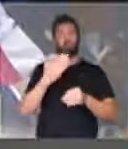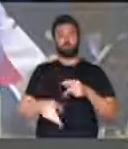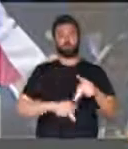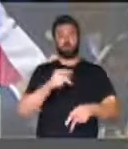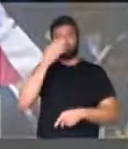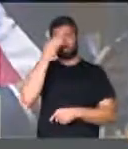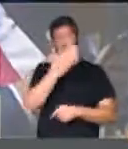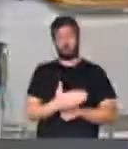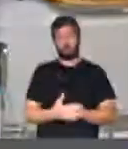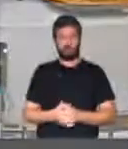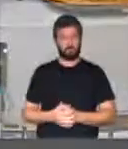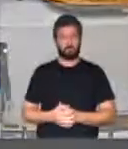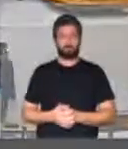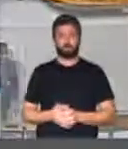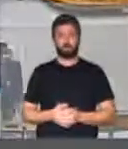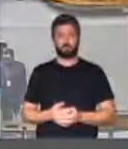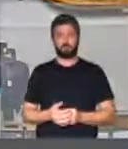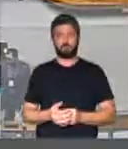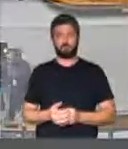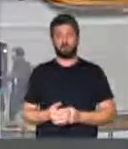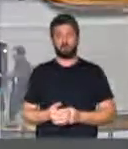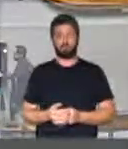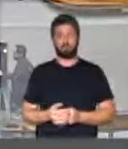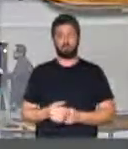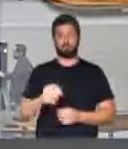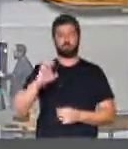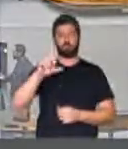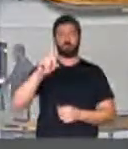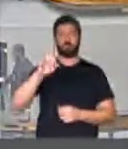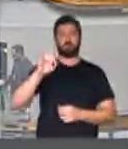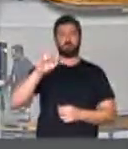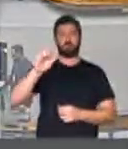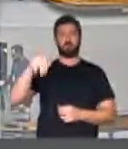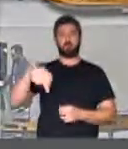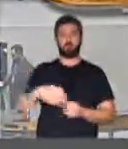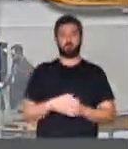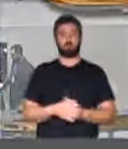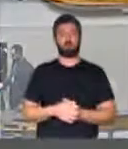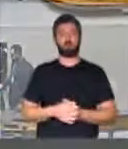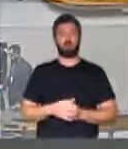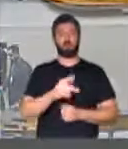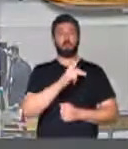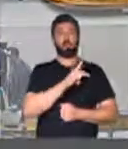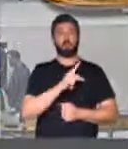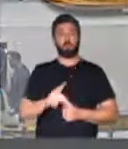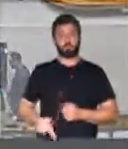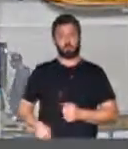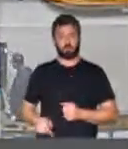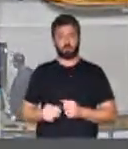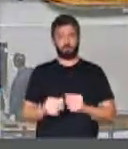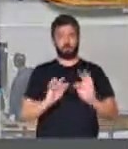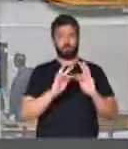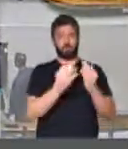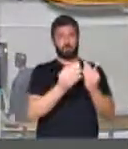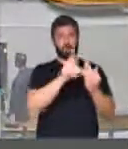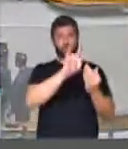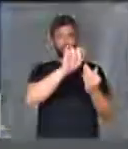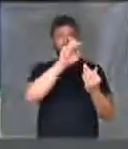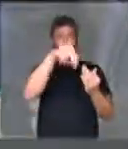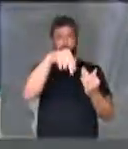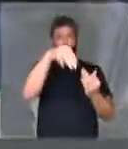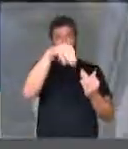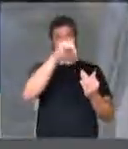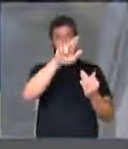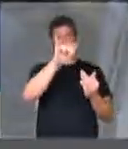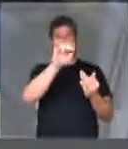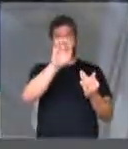Obrigado, Sr. Presidente. Tá, doido de milso. Presidente, eu queria me solidarizar com a família do Gilson